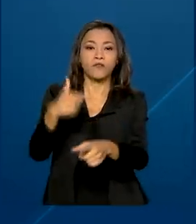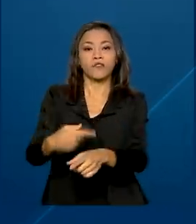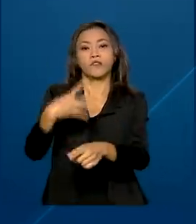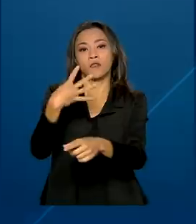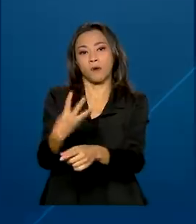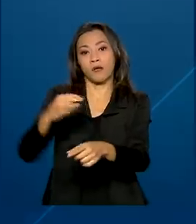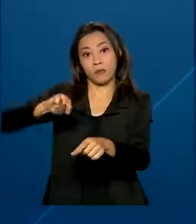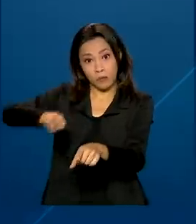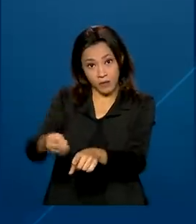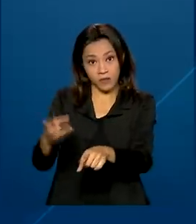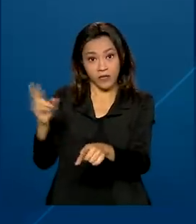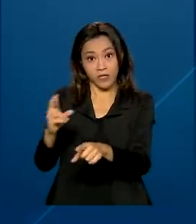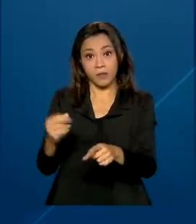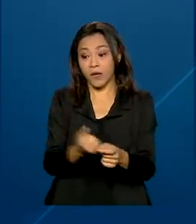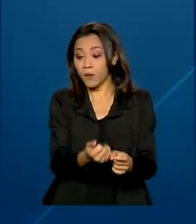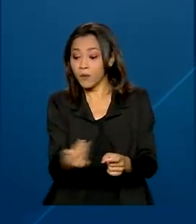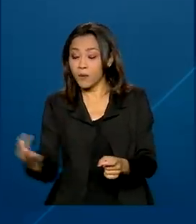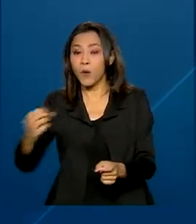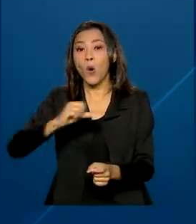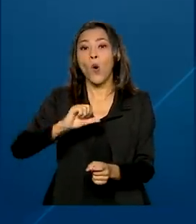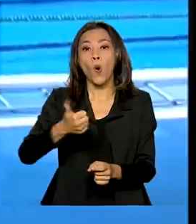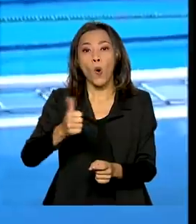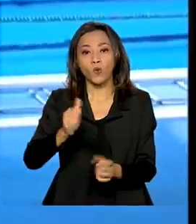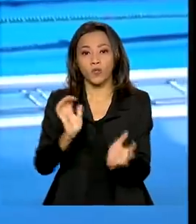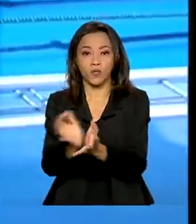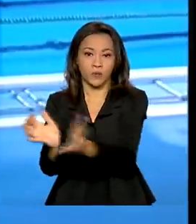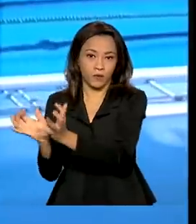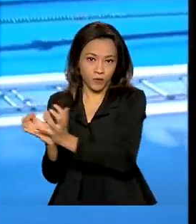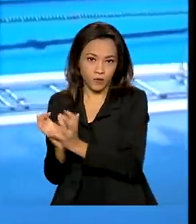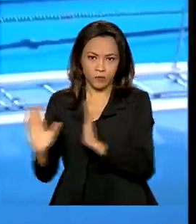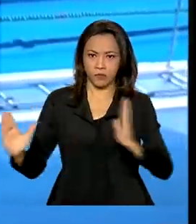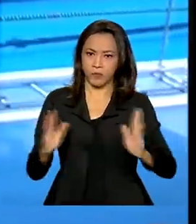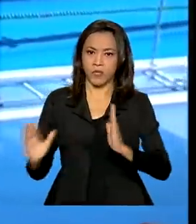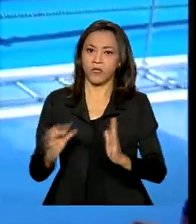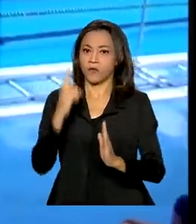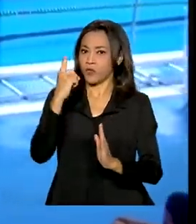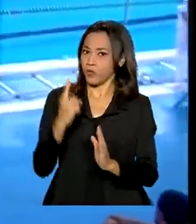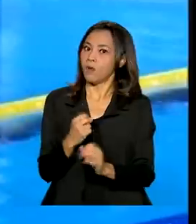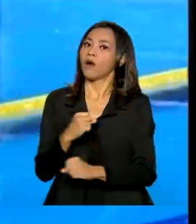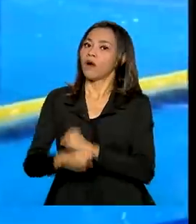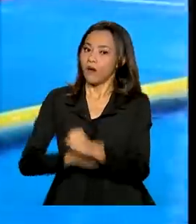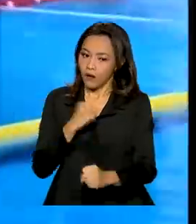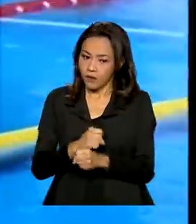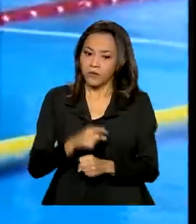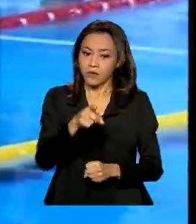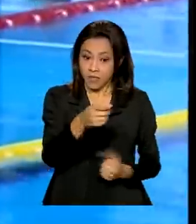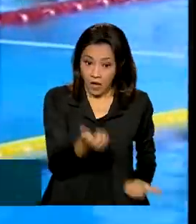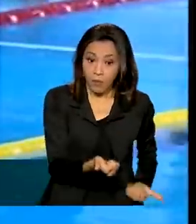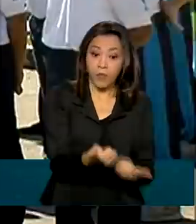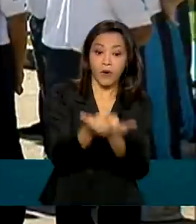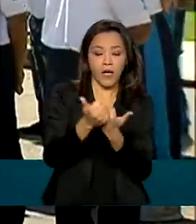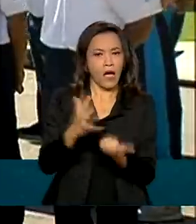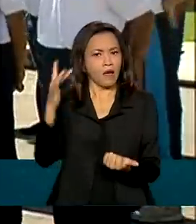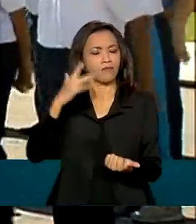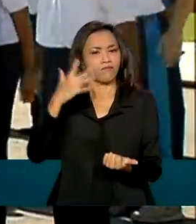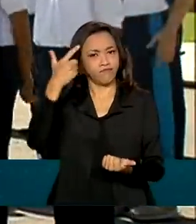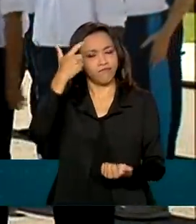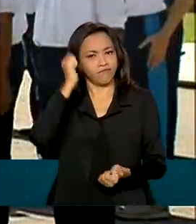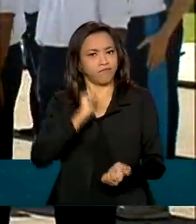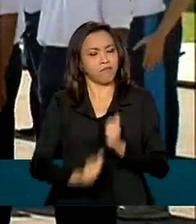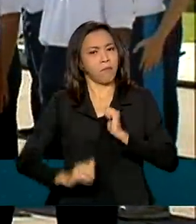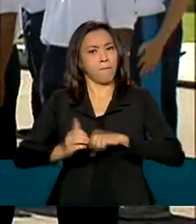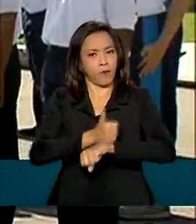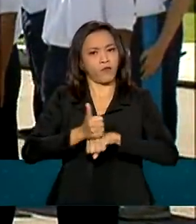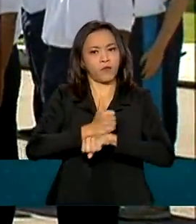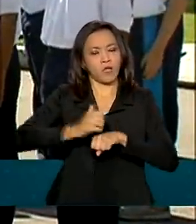reais para 11 modalidades por um ano. Além de patrocinar atletas de alto rendimento nas Olimpíadas, a Caixa vai